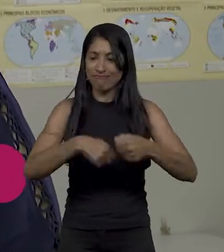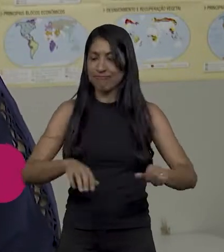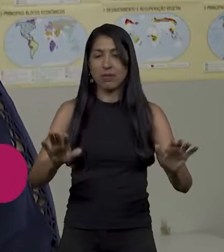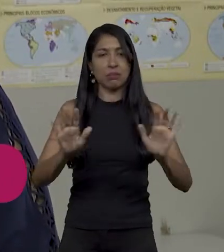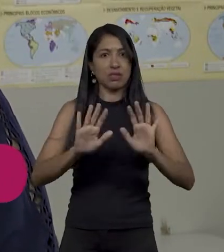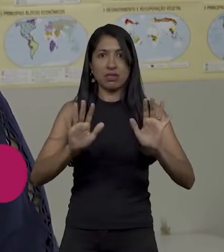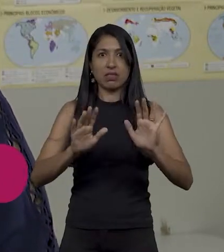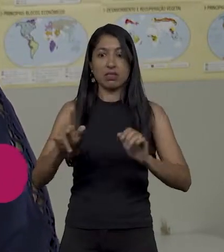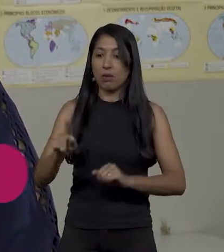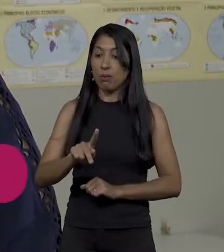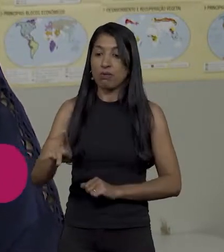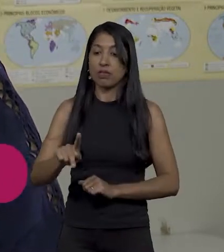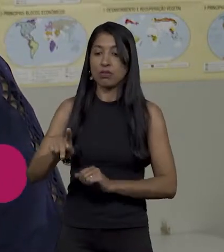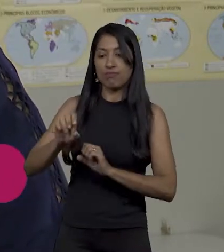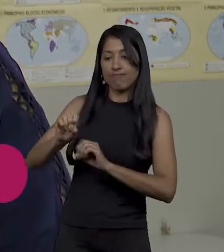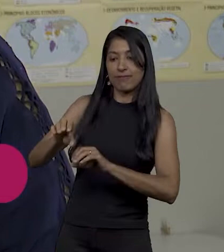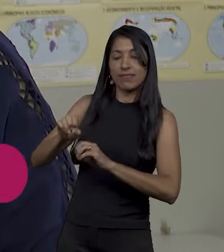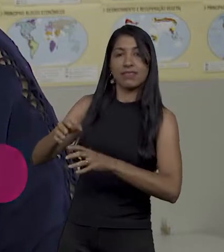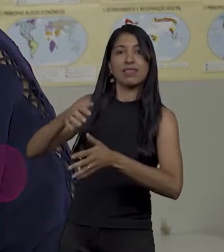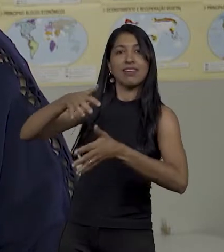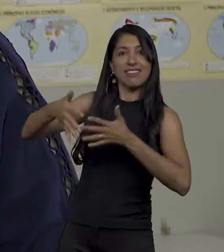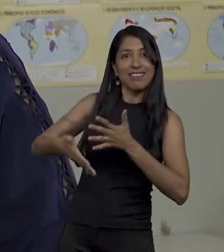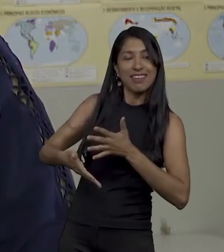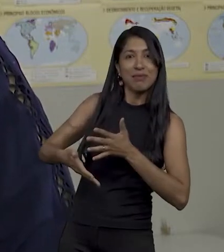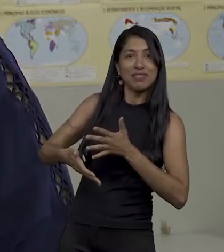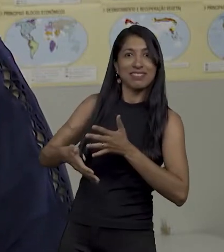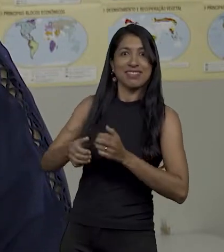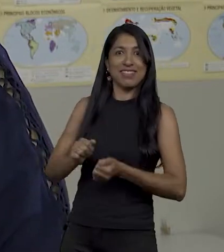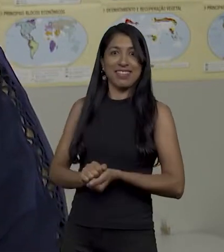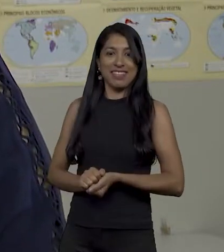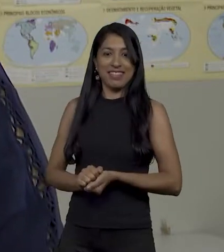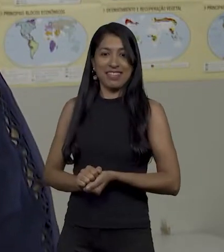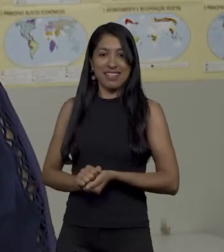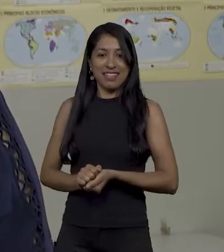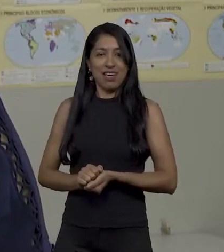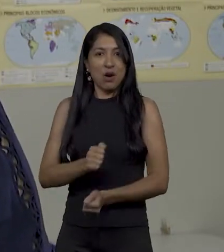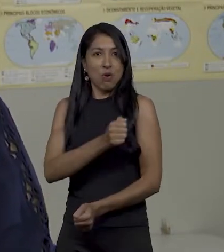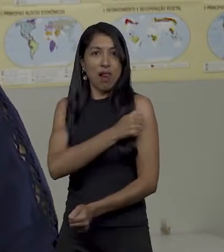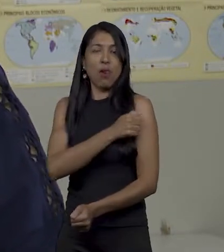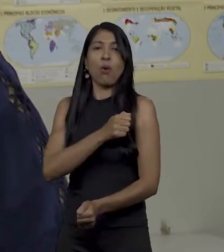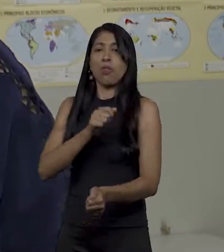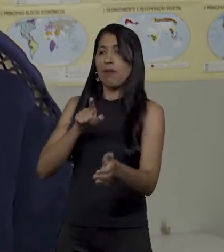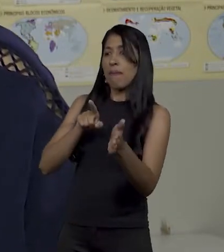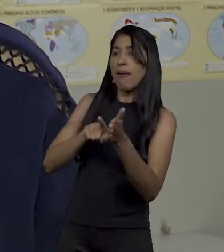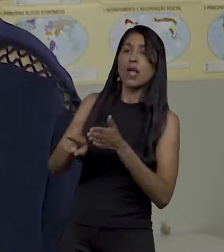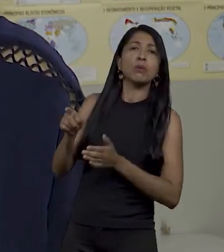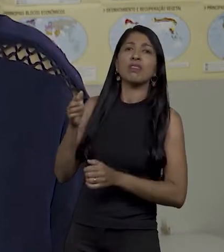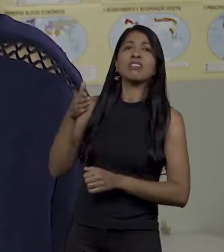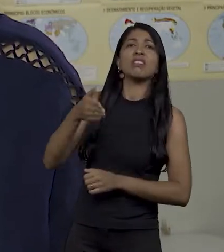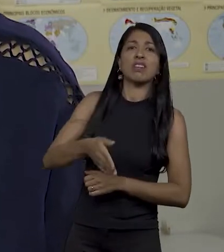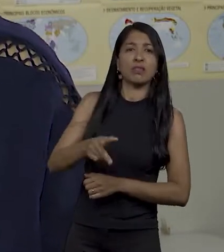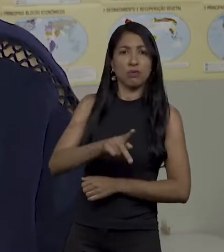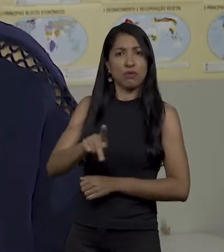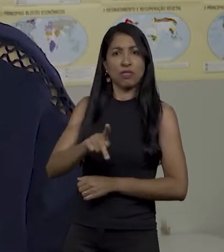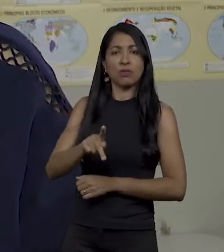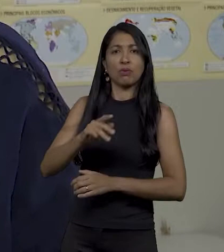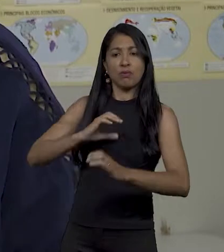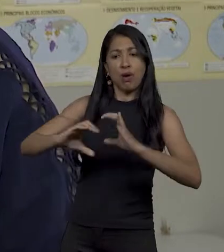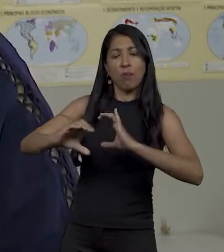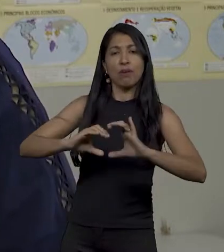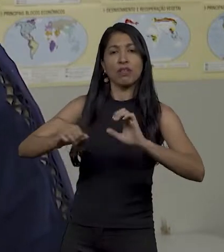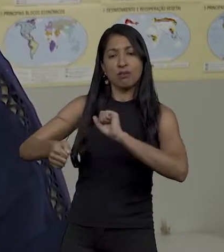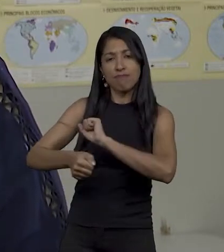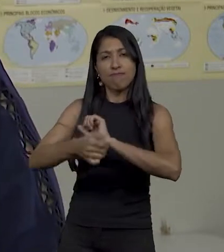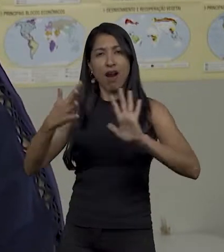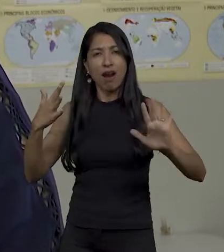fala. O professor já faz a instrução direto em libras. O aluno já faz a pergunta direto ao professor. Então a comunicação